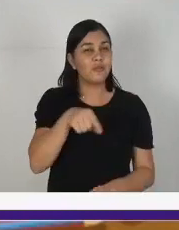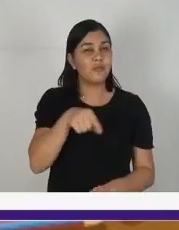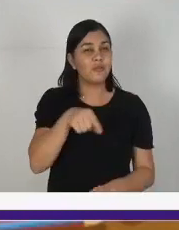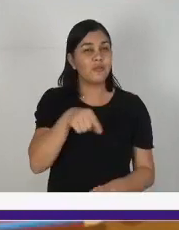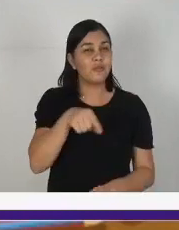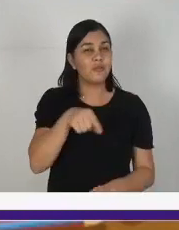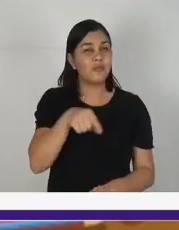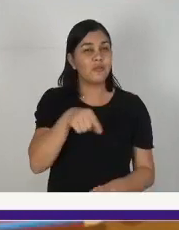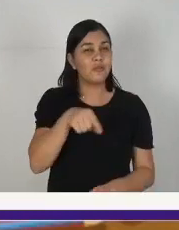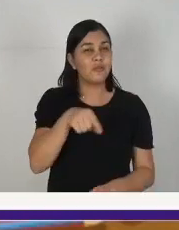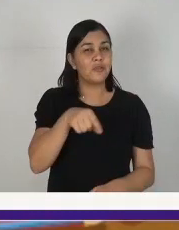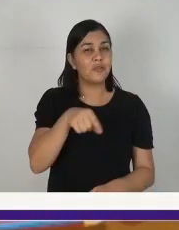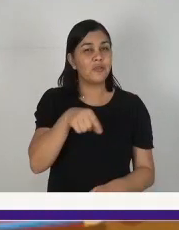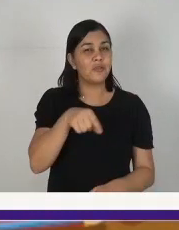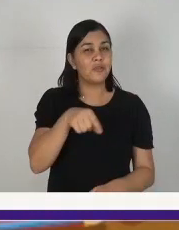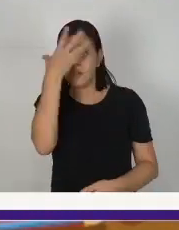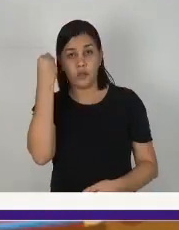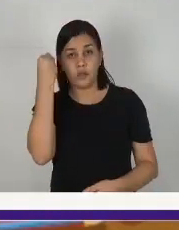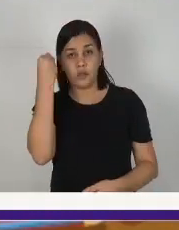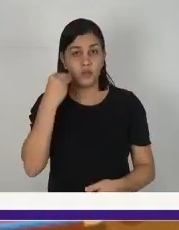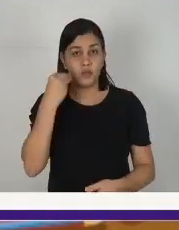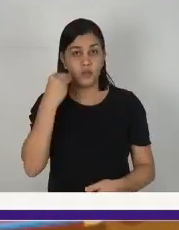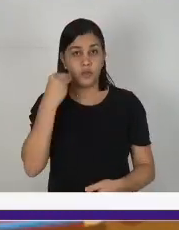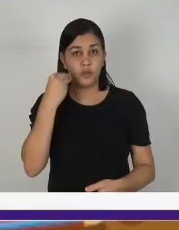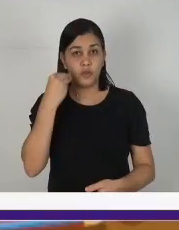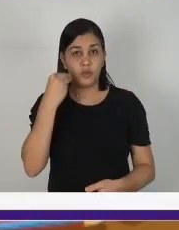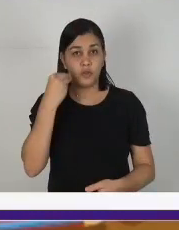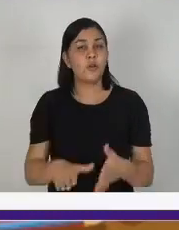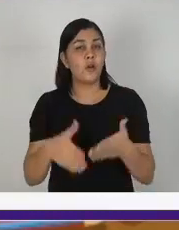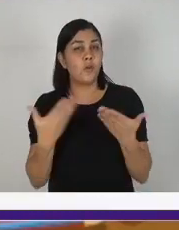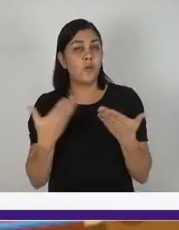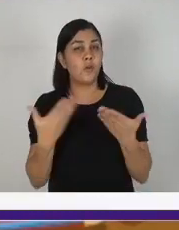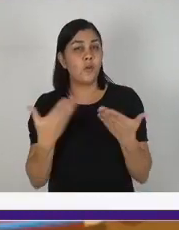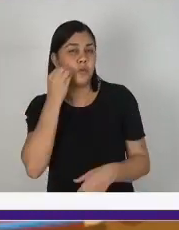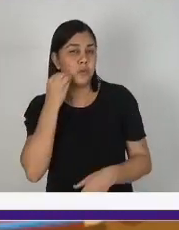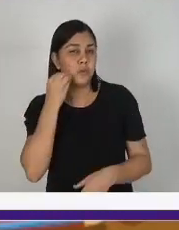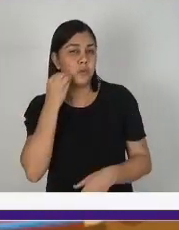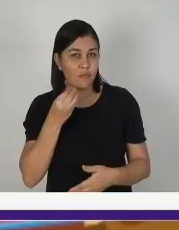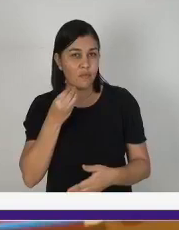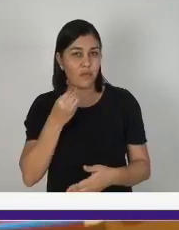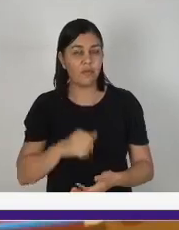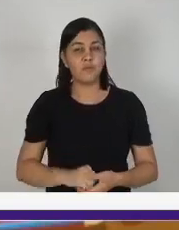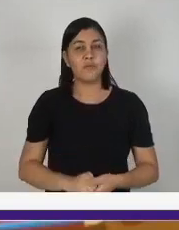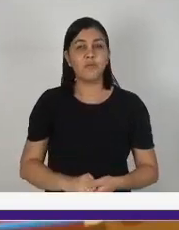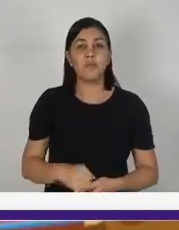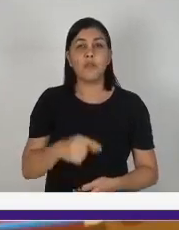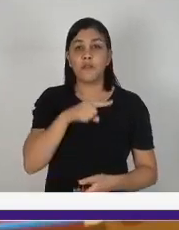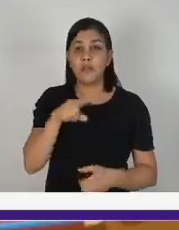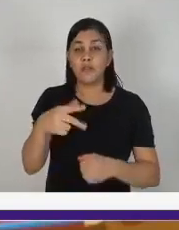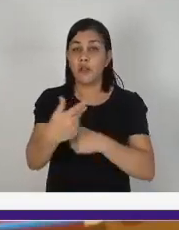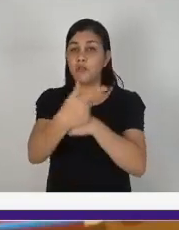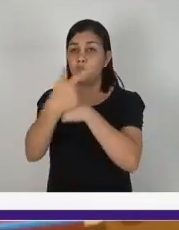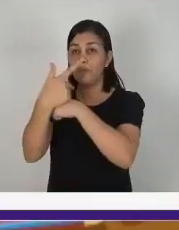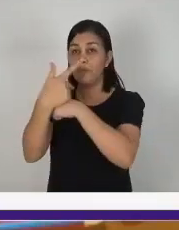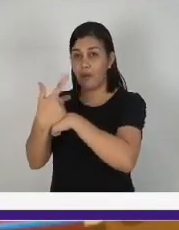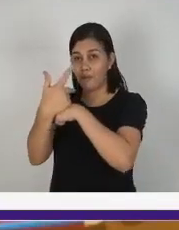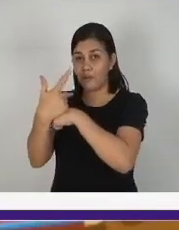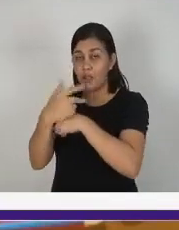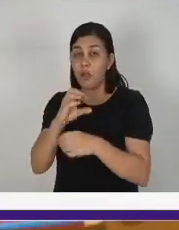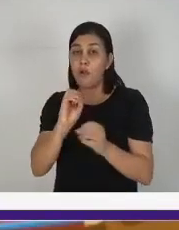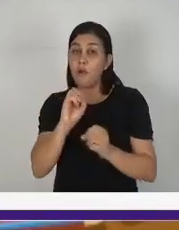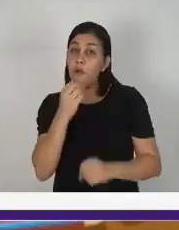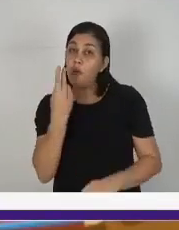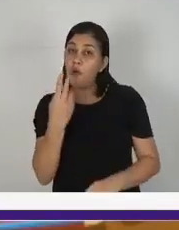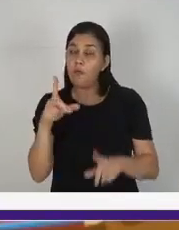E não esqueça, quando fizer seu experimento, você grave ou tire uma foto e